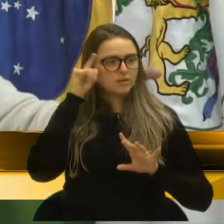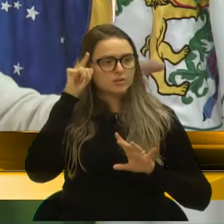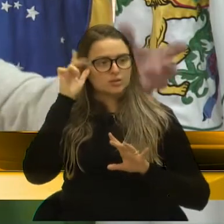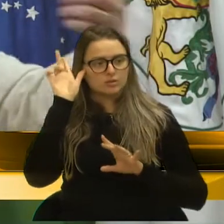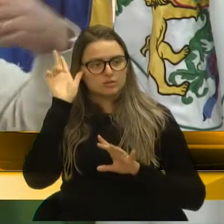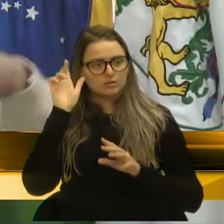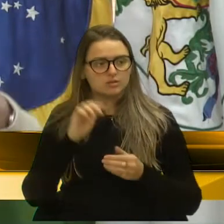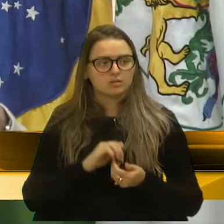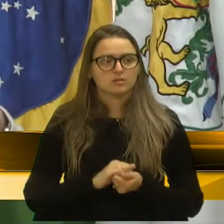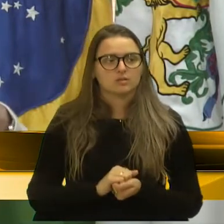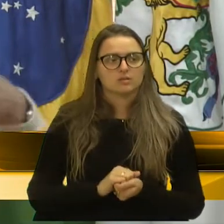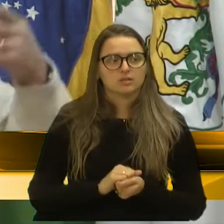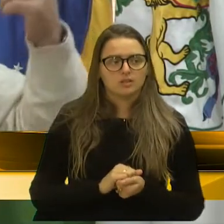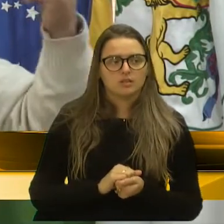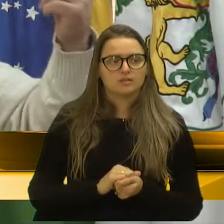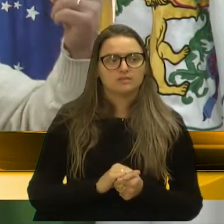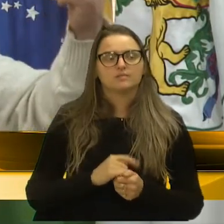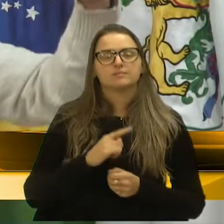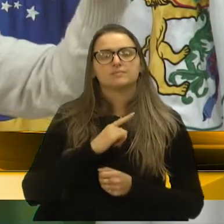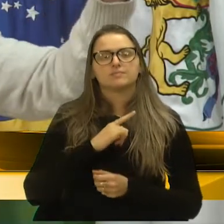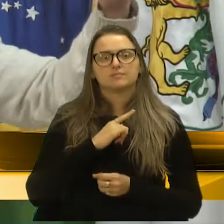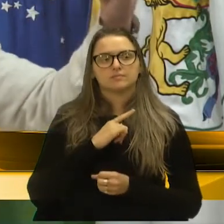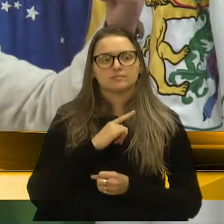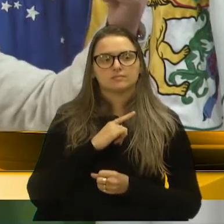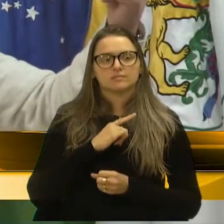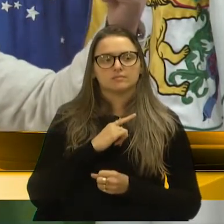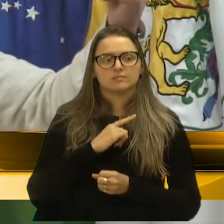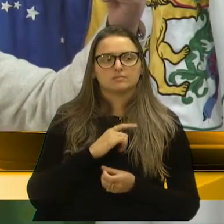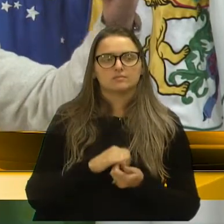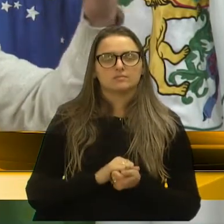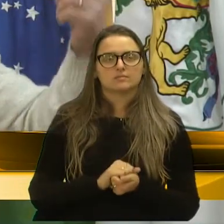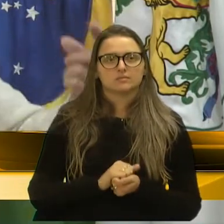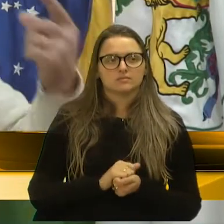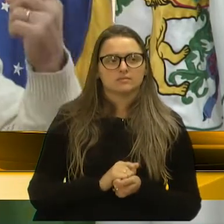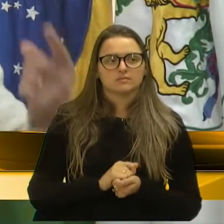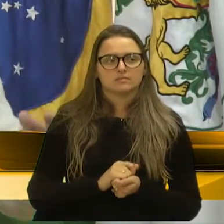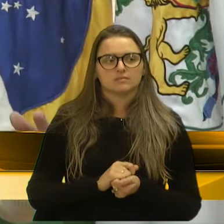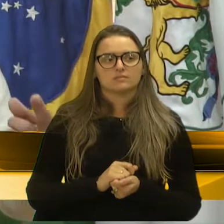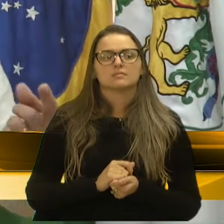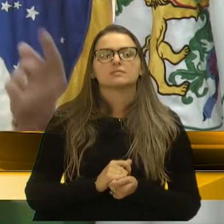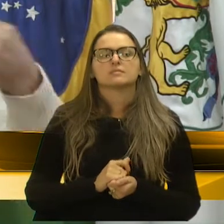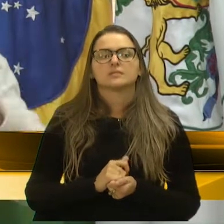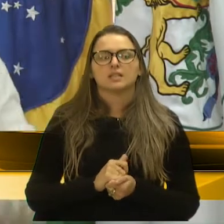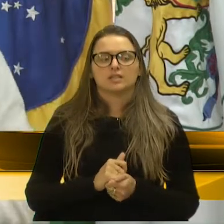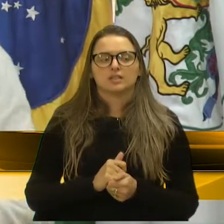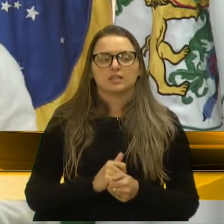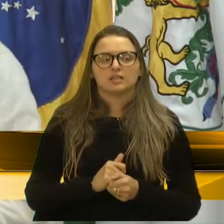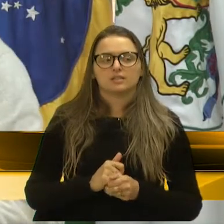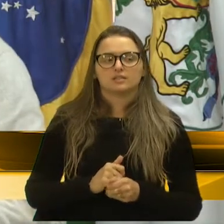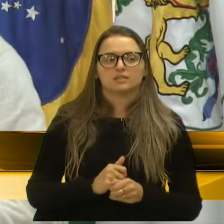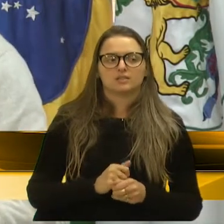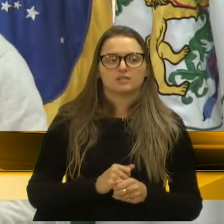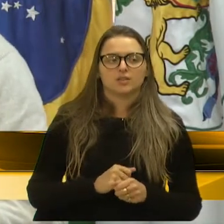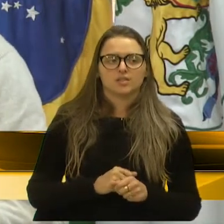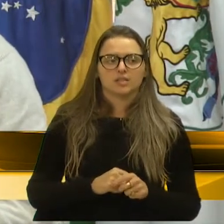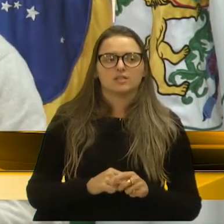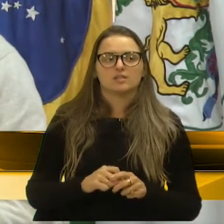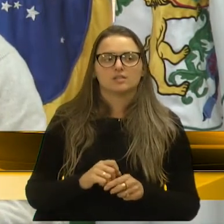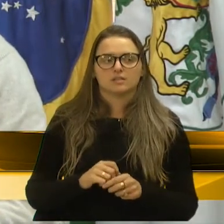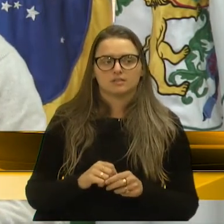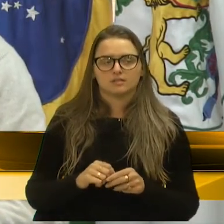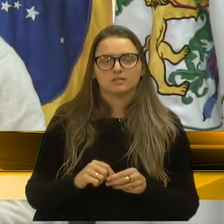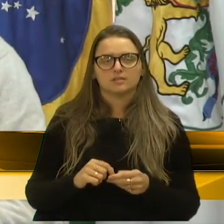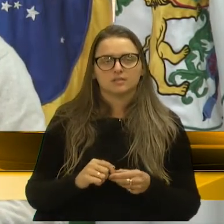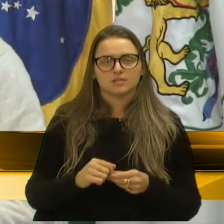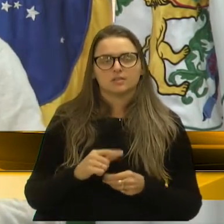da saúde disse, para nós a pandemia está apenas iniciando. E primeiro de tudo, salvar vidas e que esteja semana